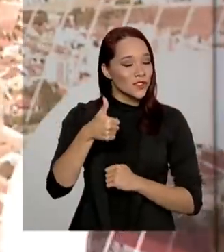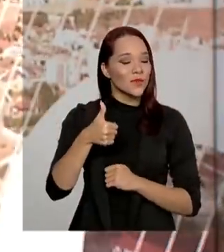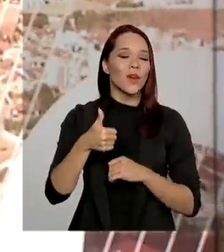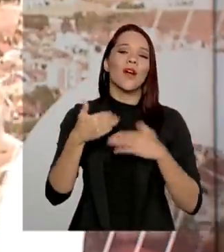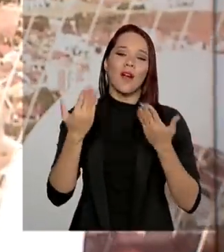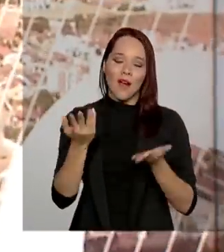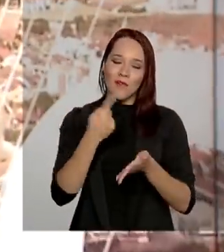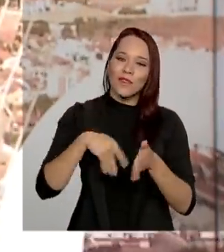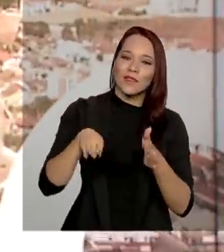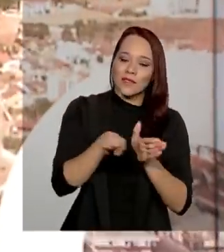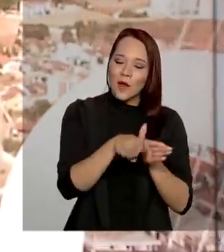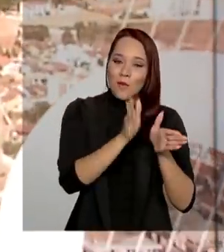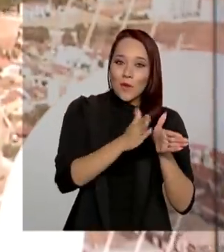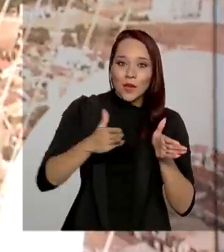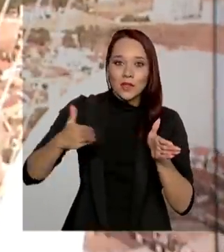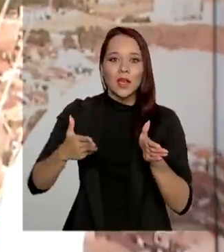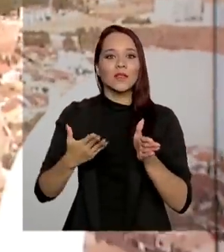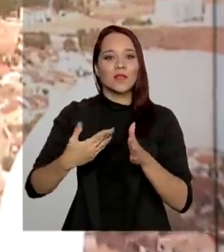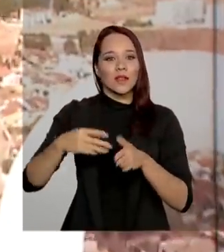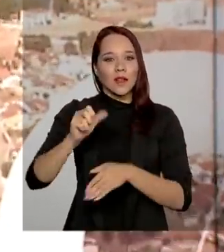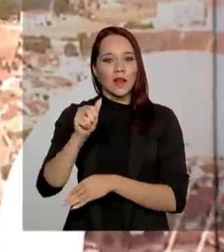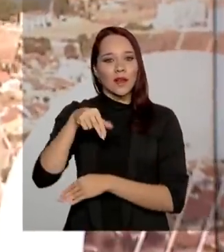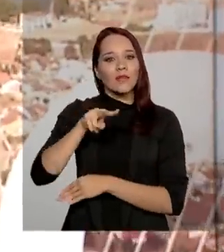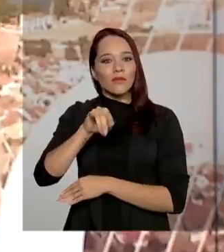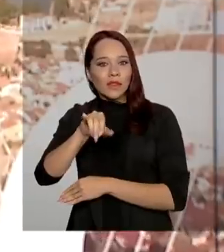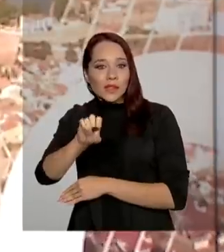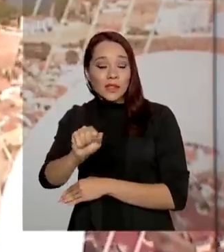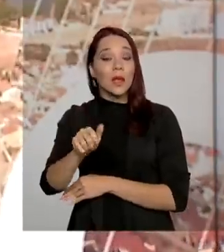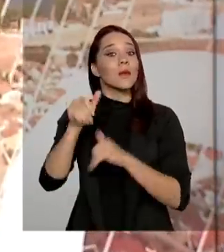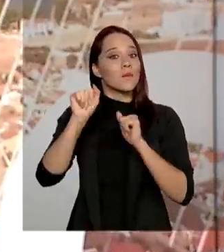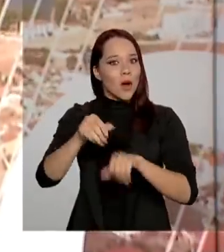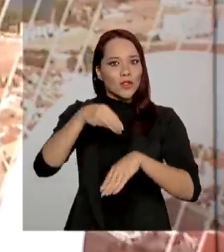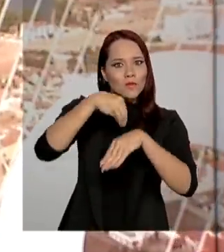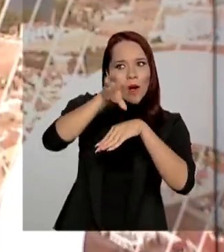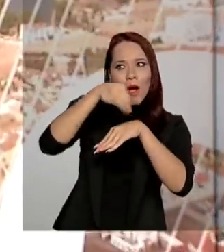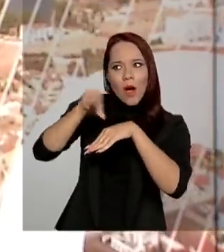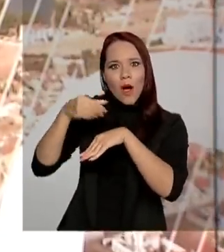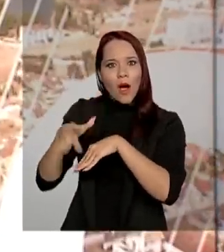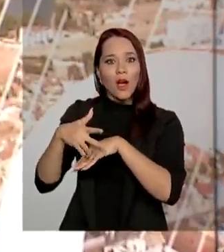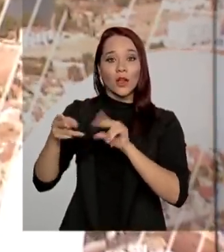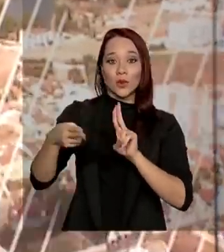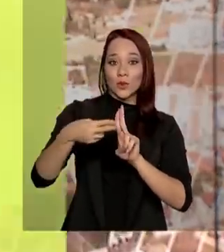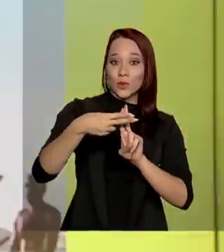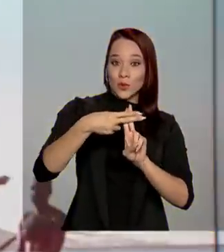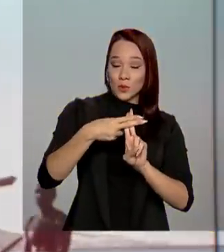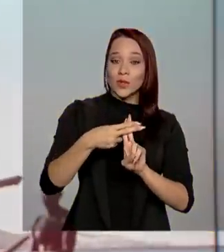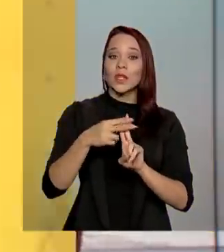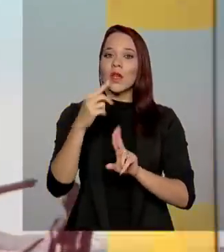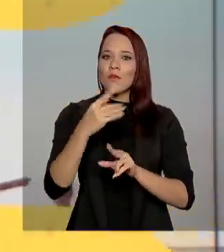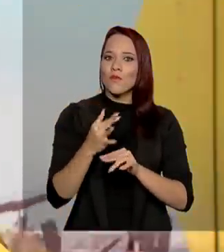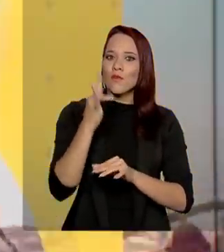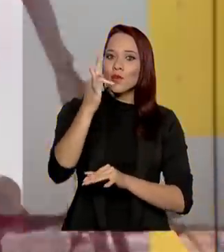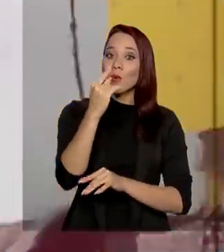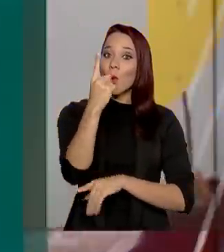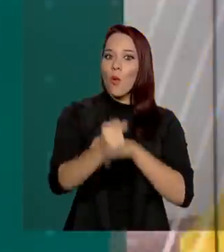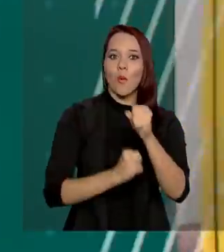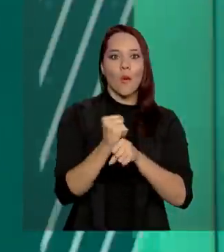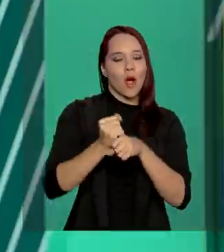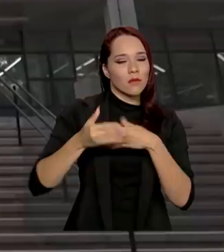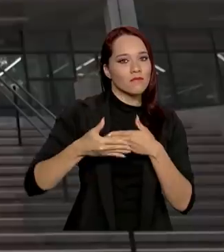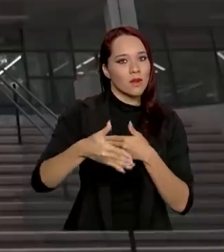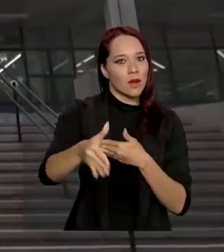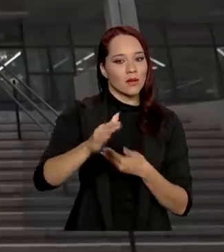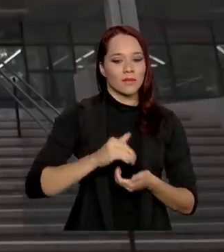entrará na etapa de registro na Anvisa e poderá ser distribuída no Sistema Único de Saúde daqui a um ano.